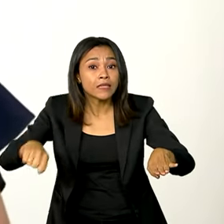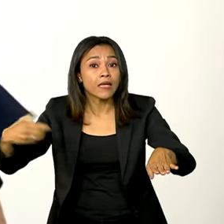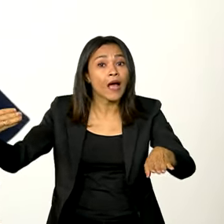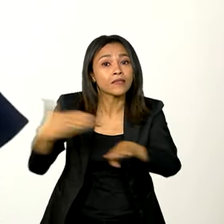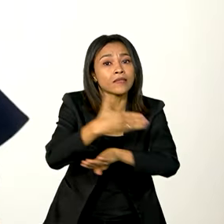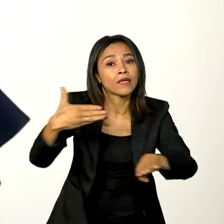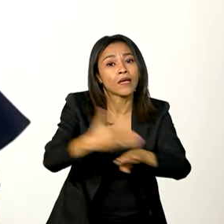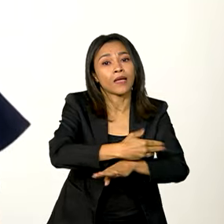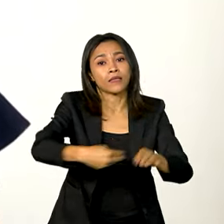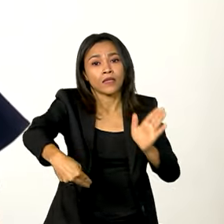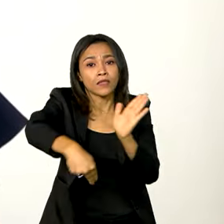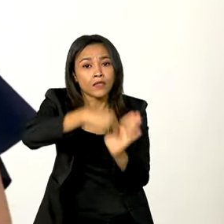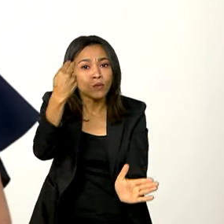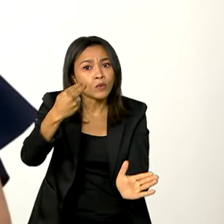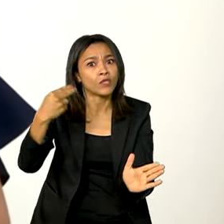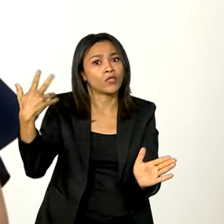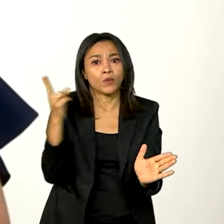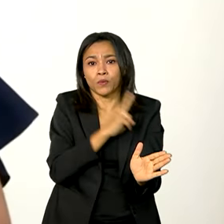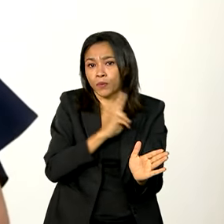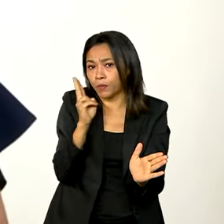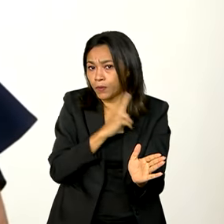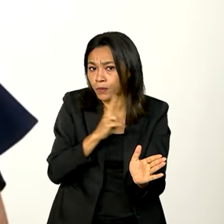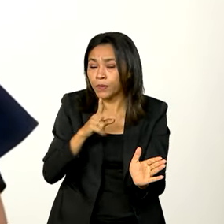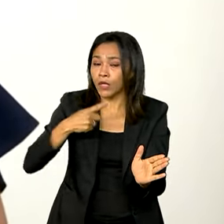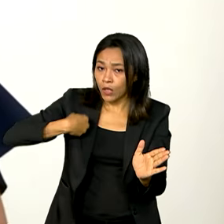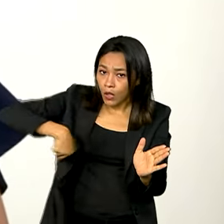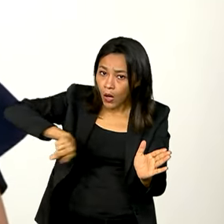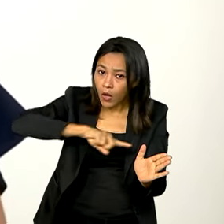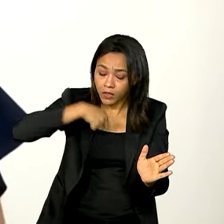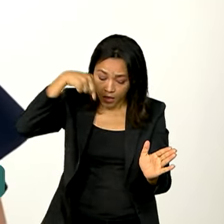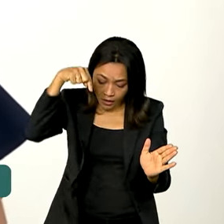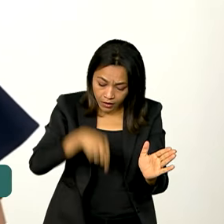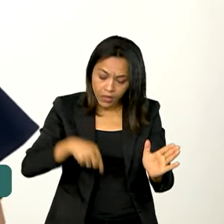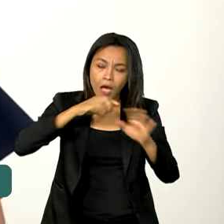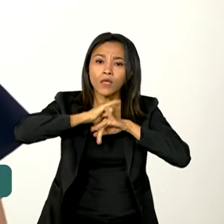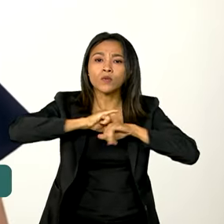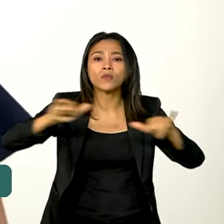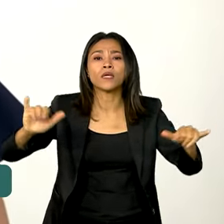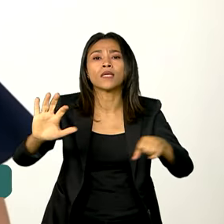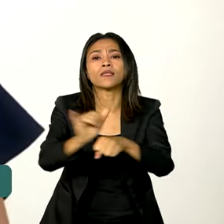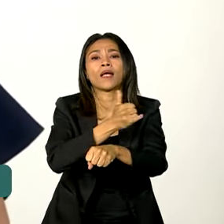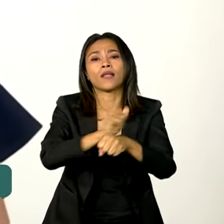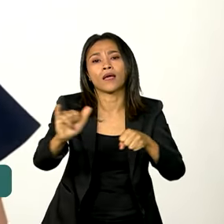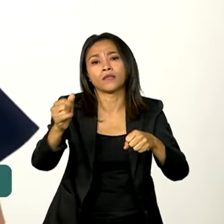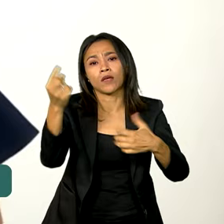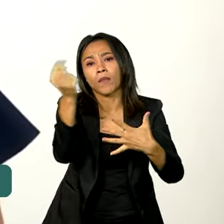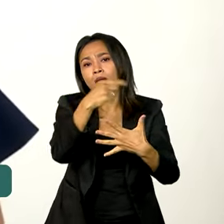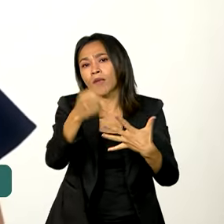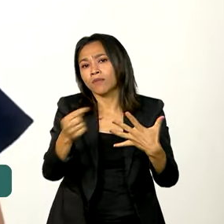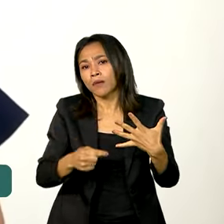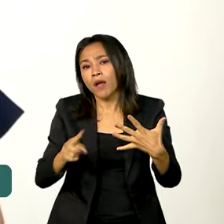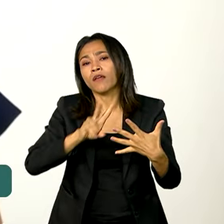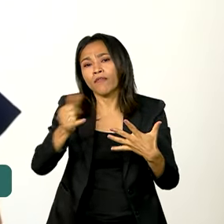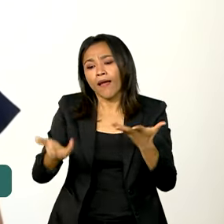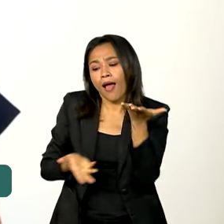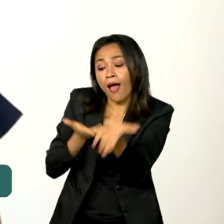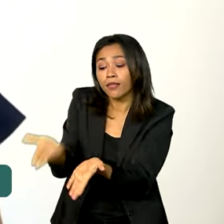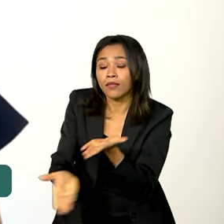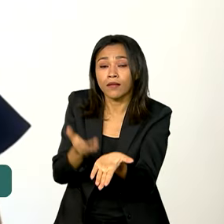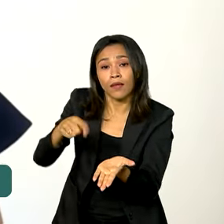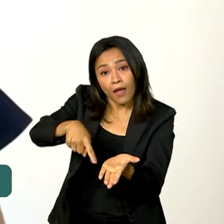cirurgia o quanto antes. Estamos aqui para anunciar a estratégia que visa atender com